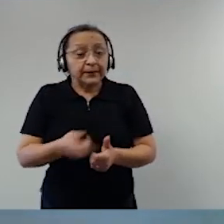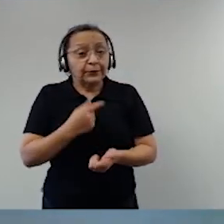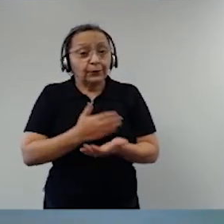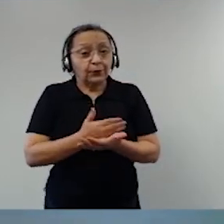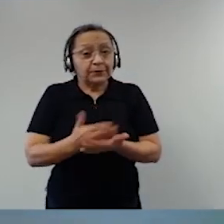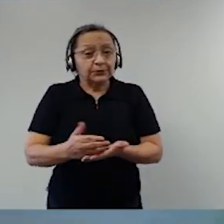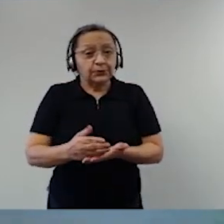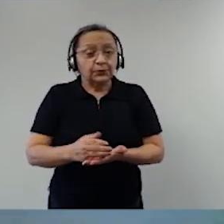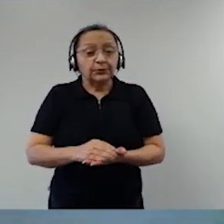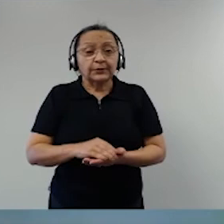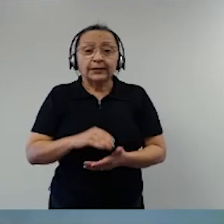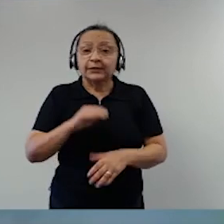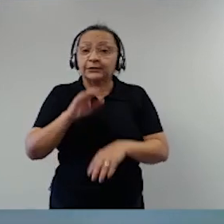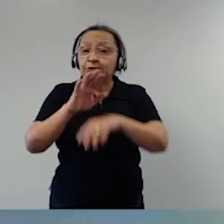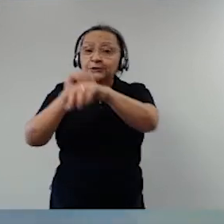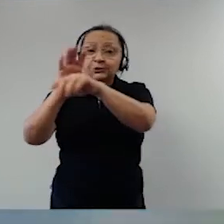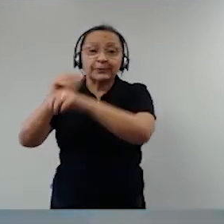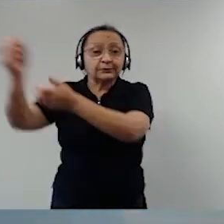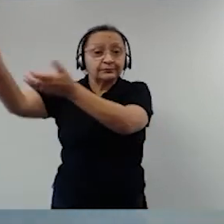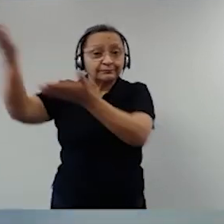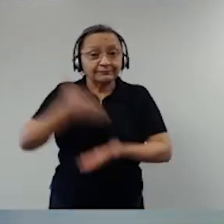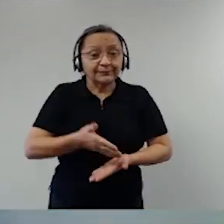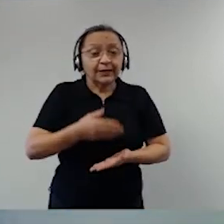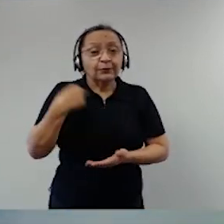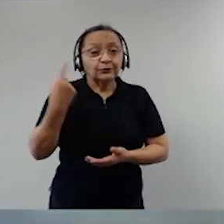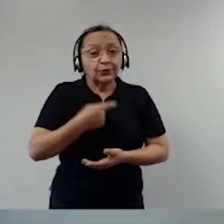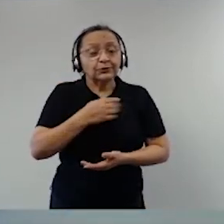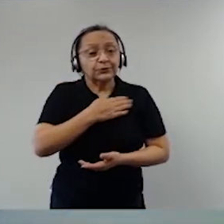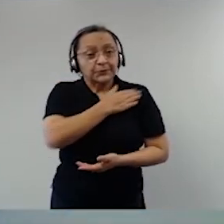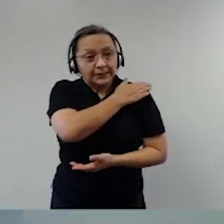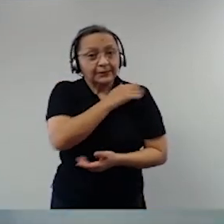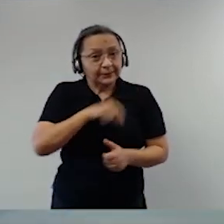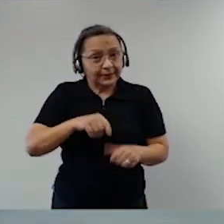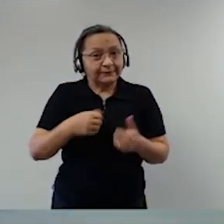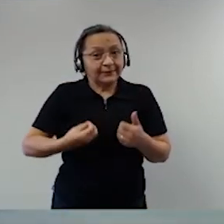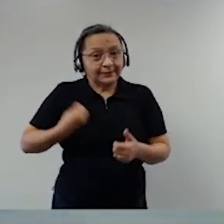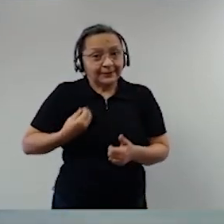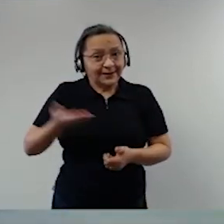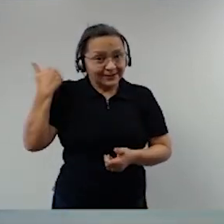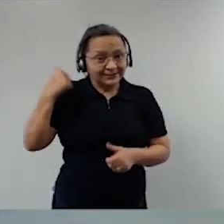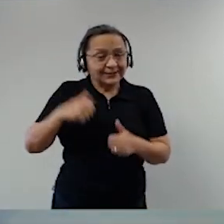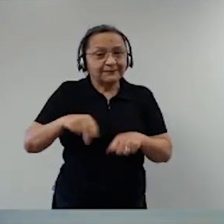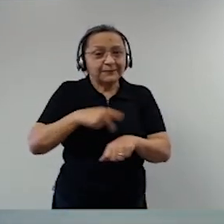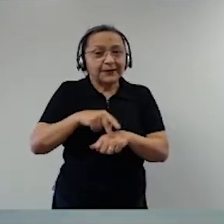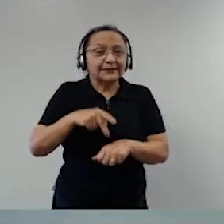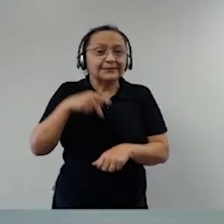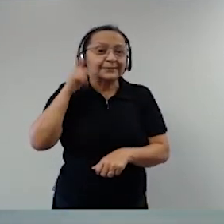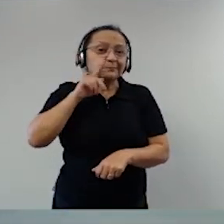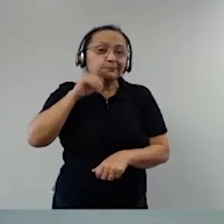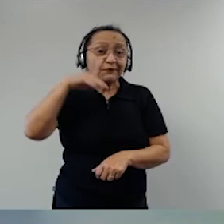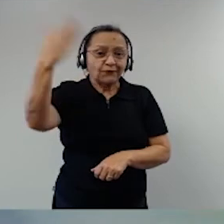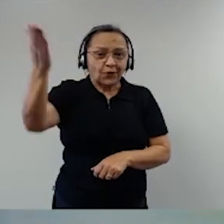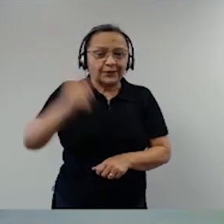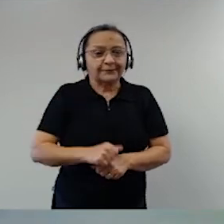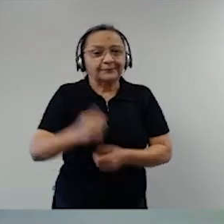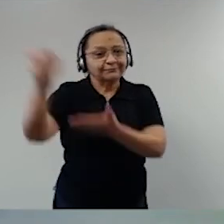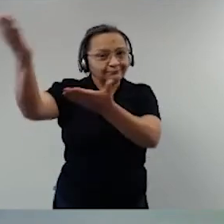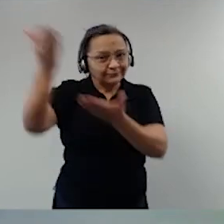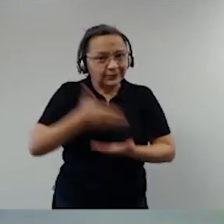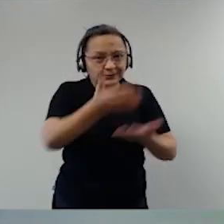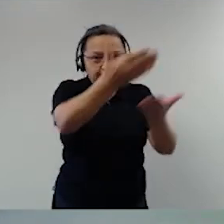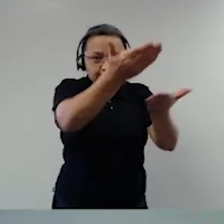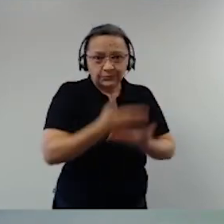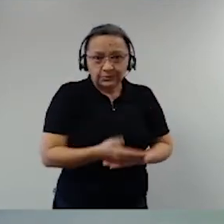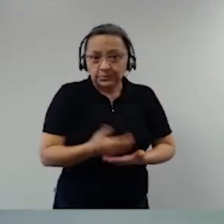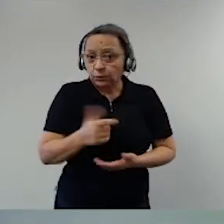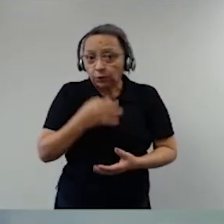brasileiros que estavam no exterior. O governo queria evacuar? Então, vamos embora, vamos fazer. Não tem a opinião política se deve ou não